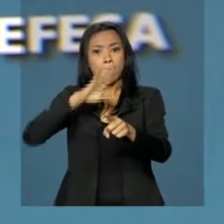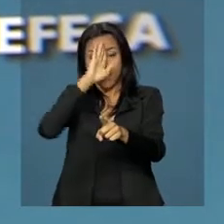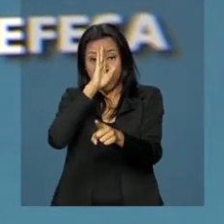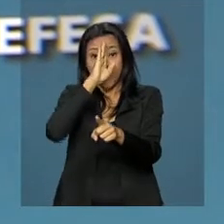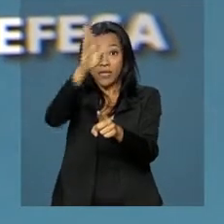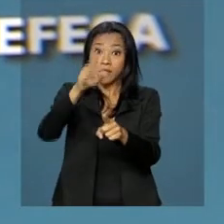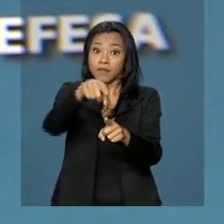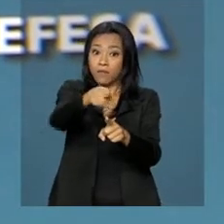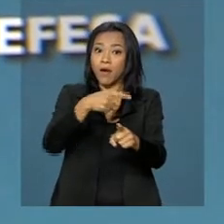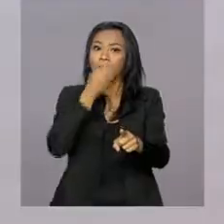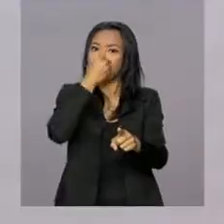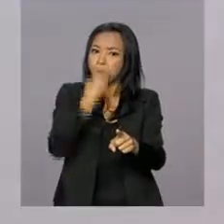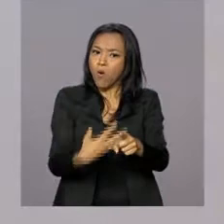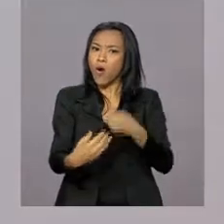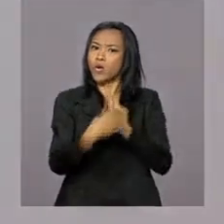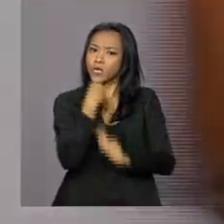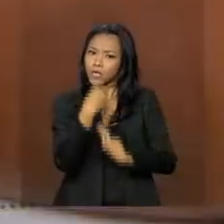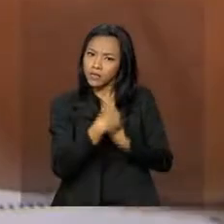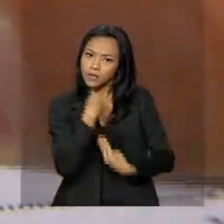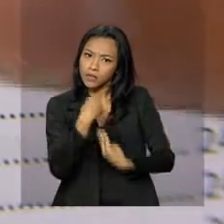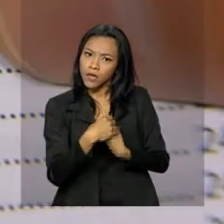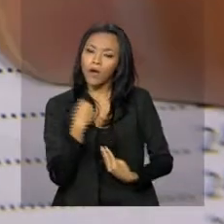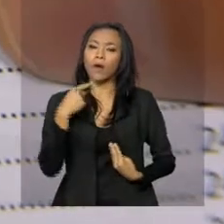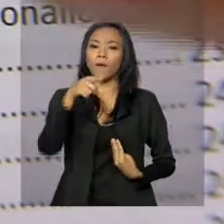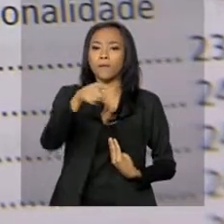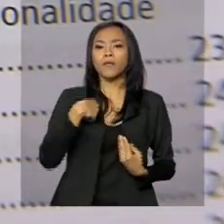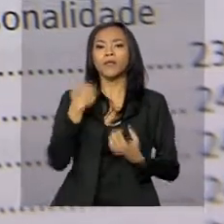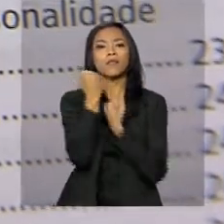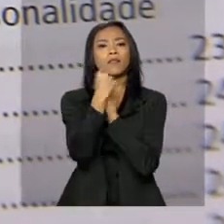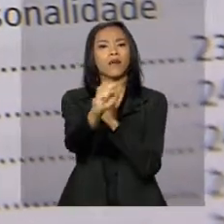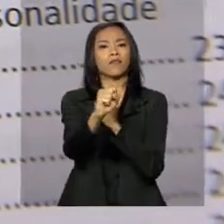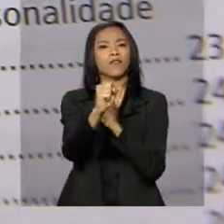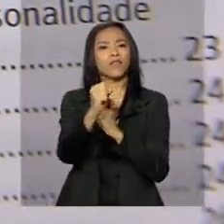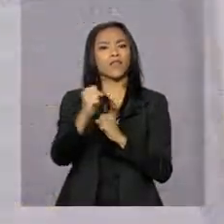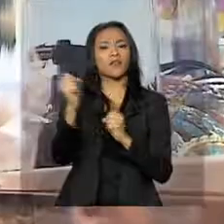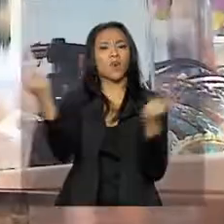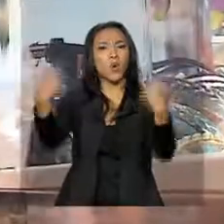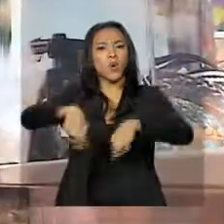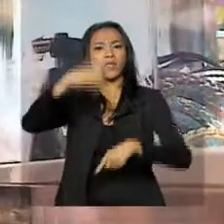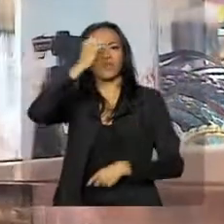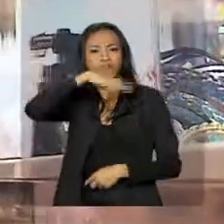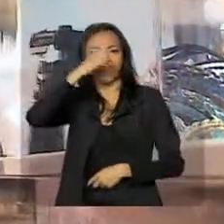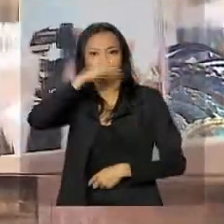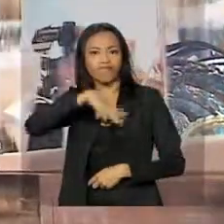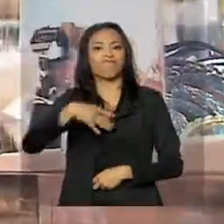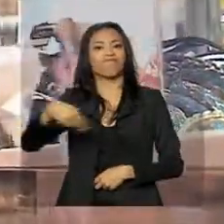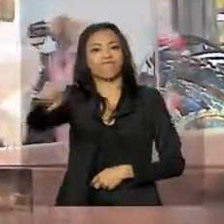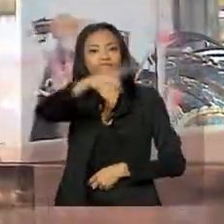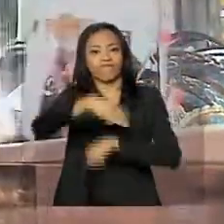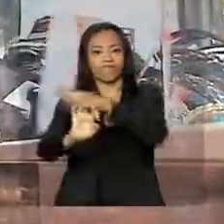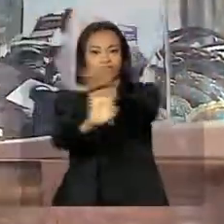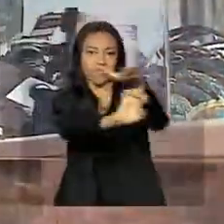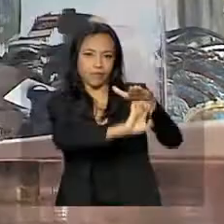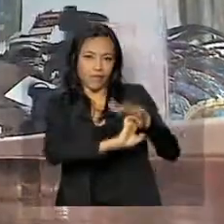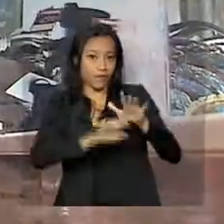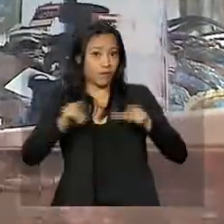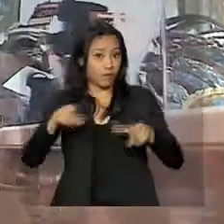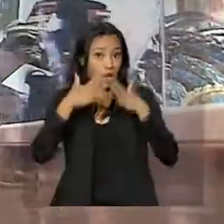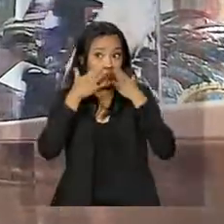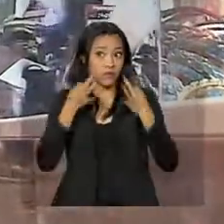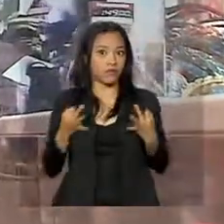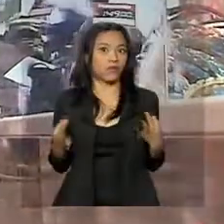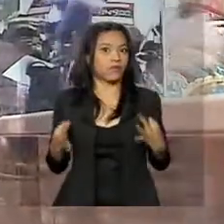guia de boas práticas e a melhor forma de se defender contra os abusos. Mas, cabe ao consumidor a vigilância